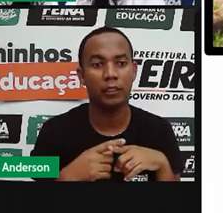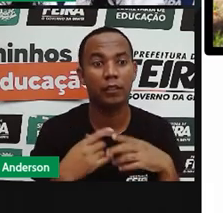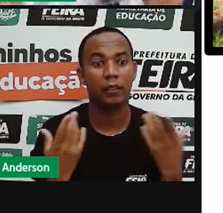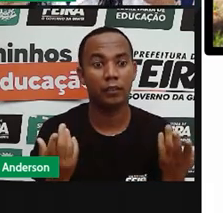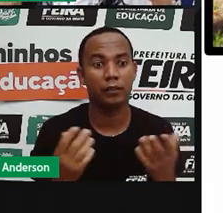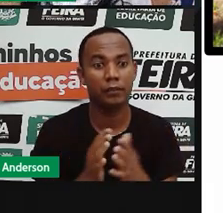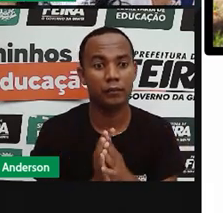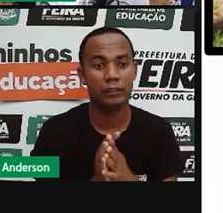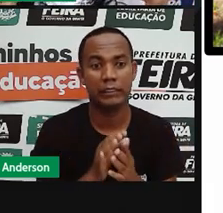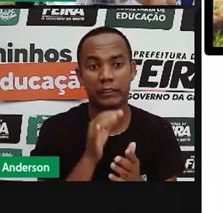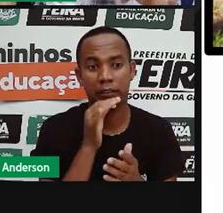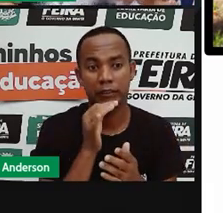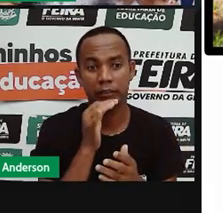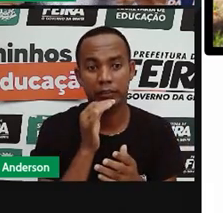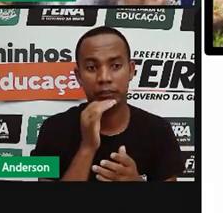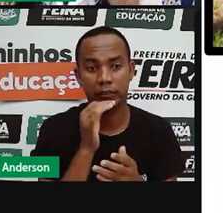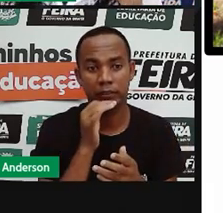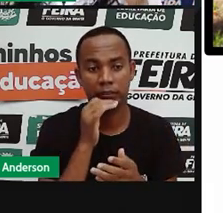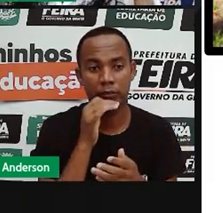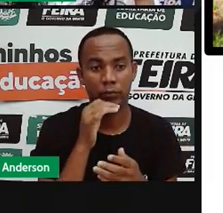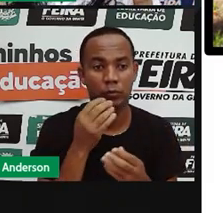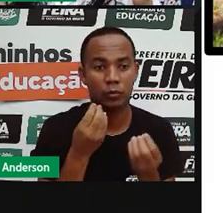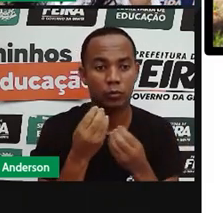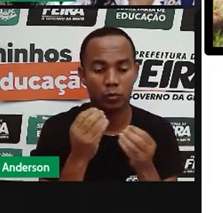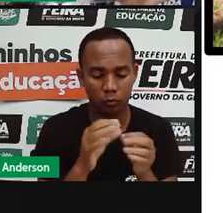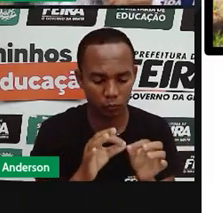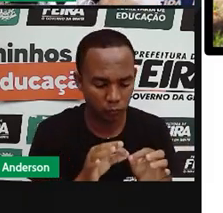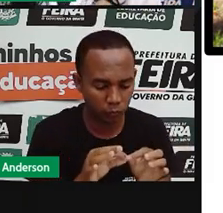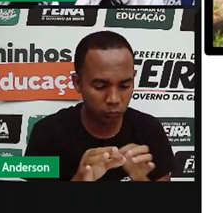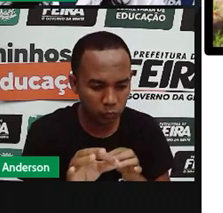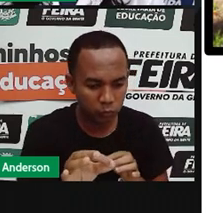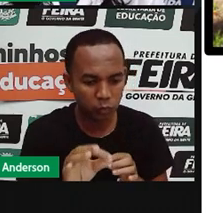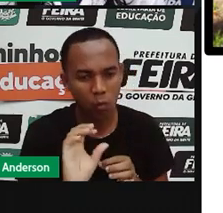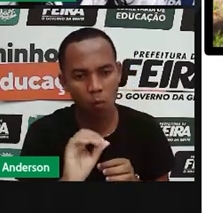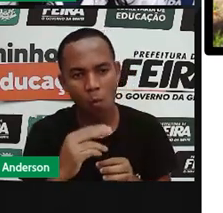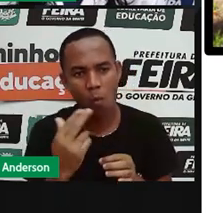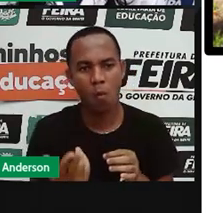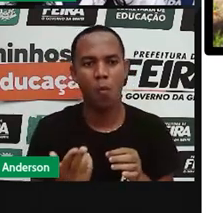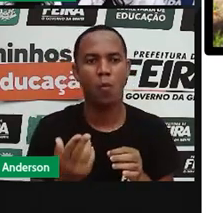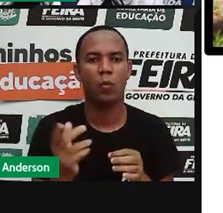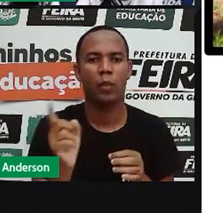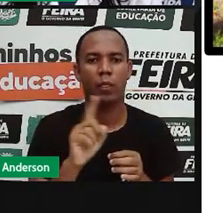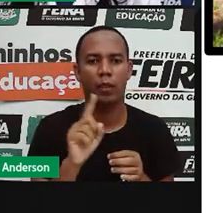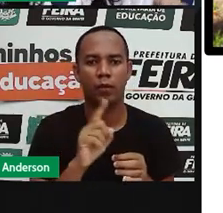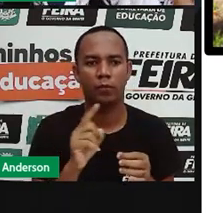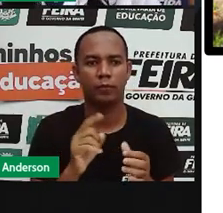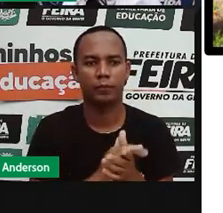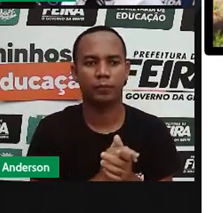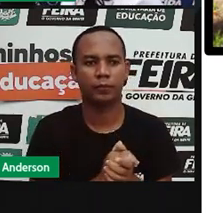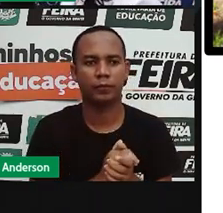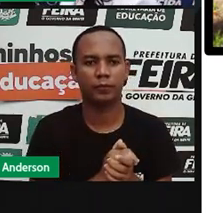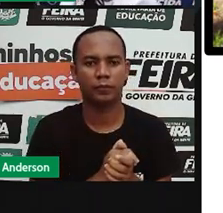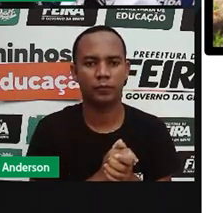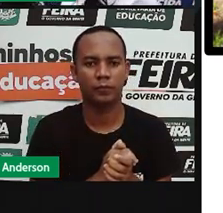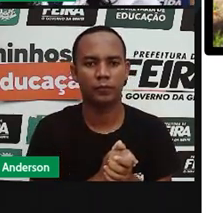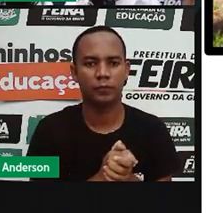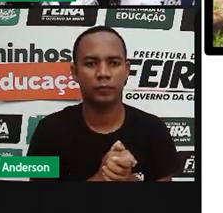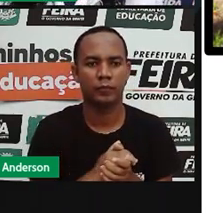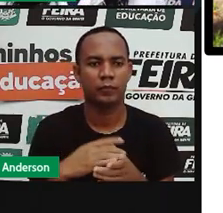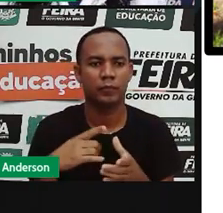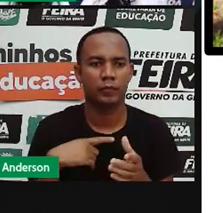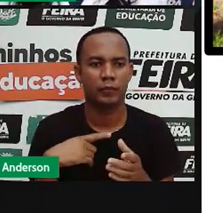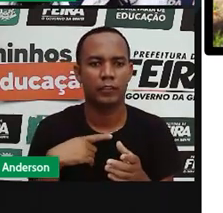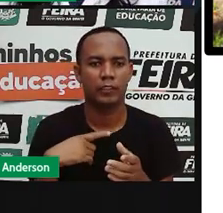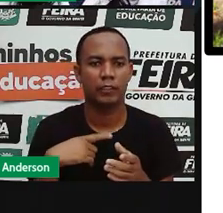os 20 centímetros que tem aqui, vai ter os mesmos 20 centímetros numa régua que Anderson